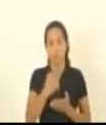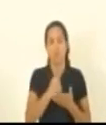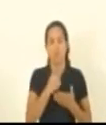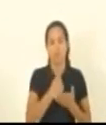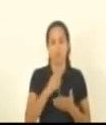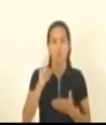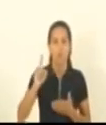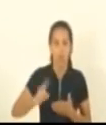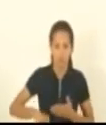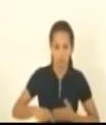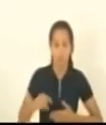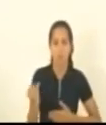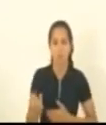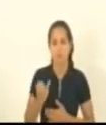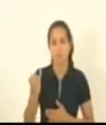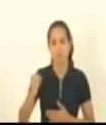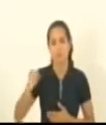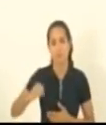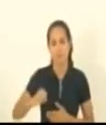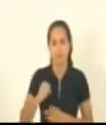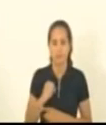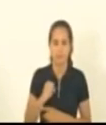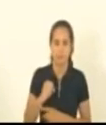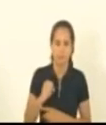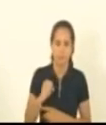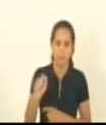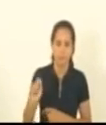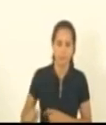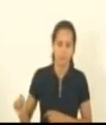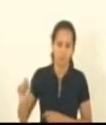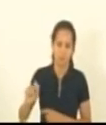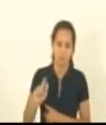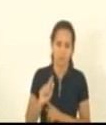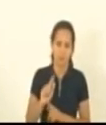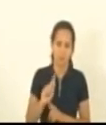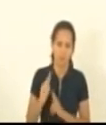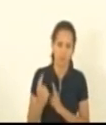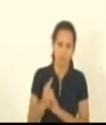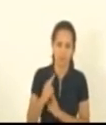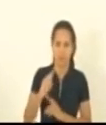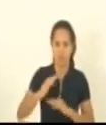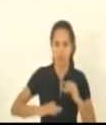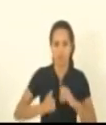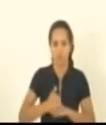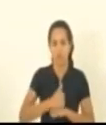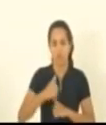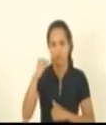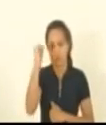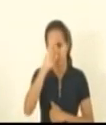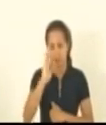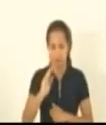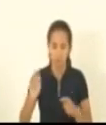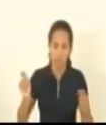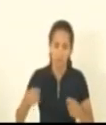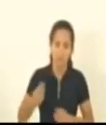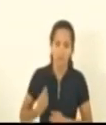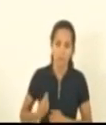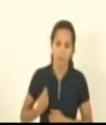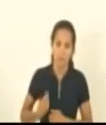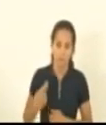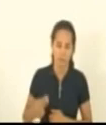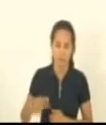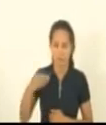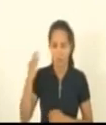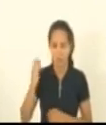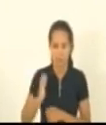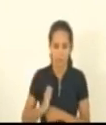demanda importante da associação dos geógrafos brasileiros foi um pedido para eles poderem participar dos concursos públicos do estado nesse